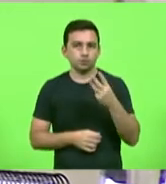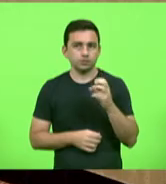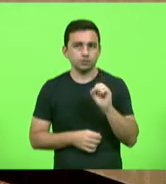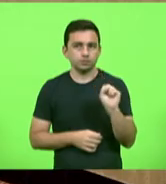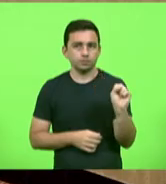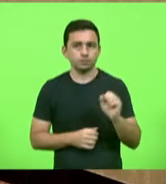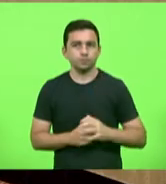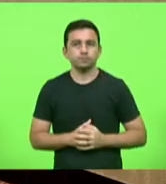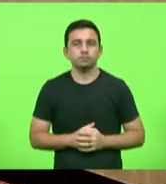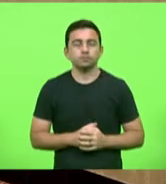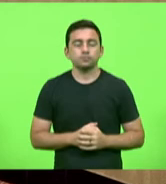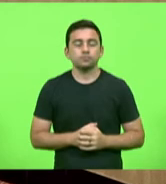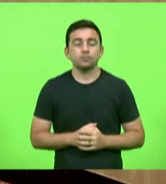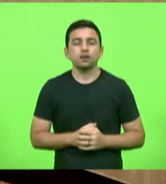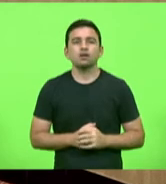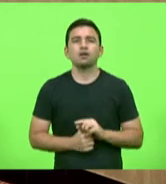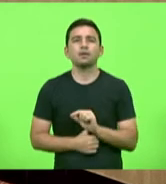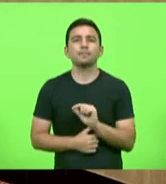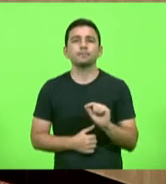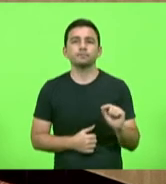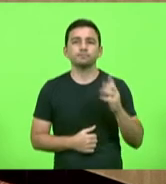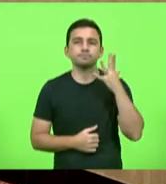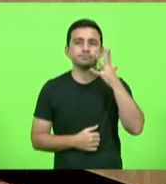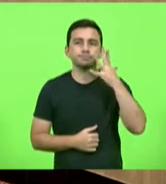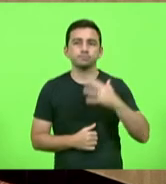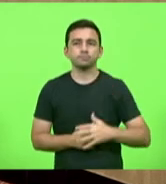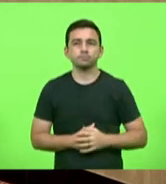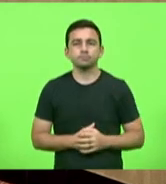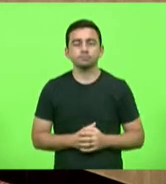alguém falar o uso da palavra